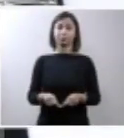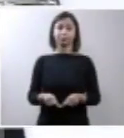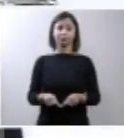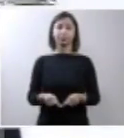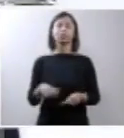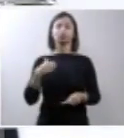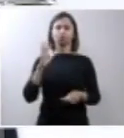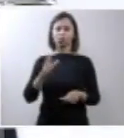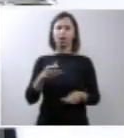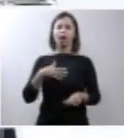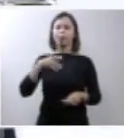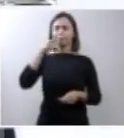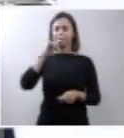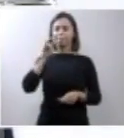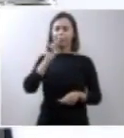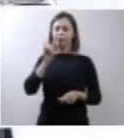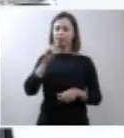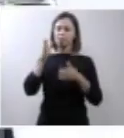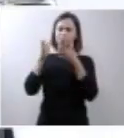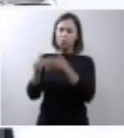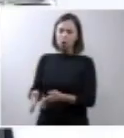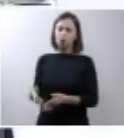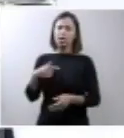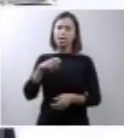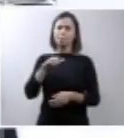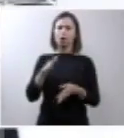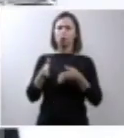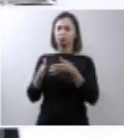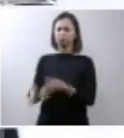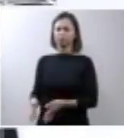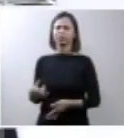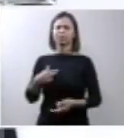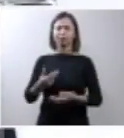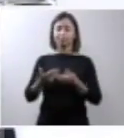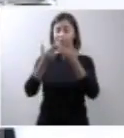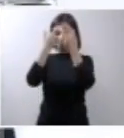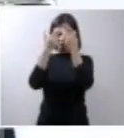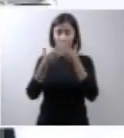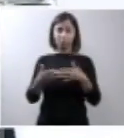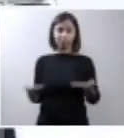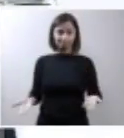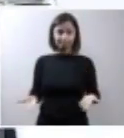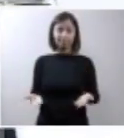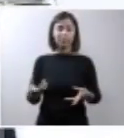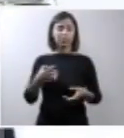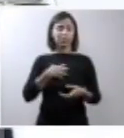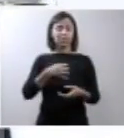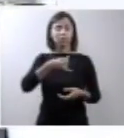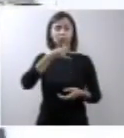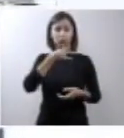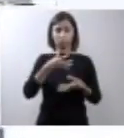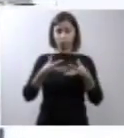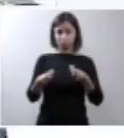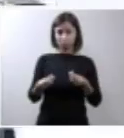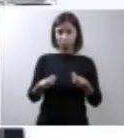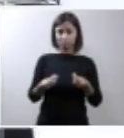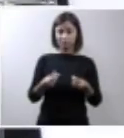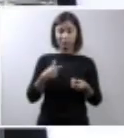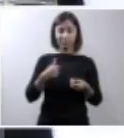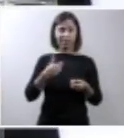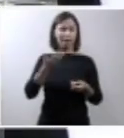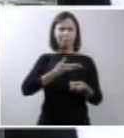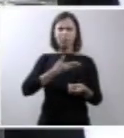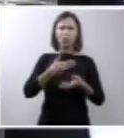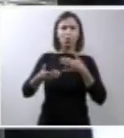enterrei o meu pai, enterrei o meu irmão. para a gente hoje, é grande, a gente enterrar uma pessoa, um ente querido, um amigo, não tem coisa